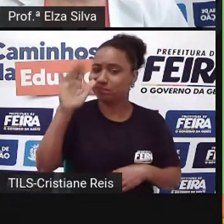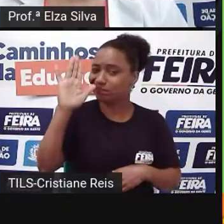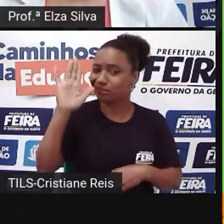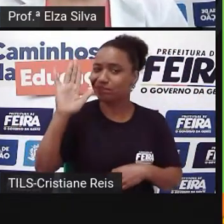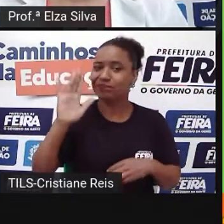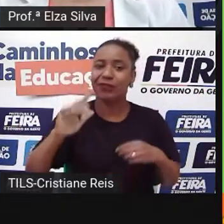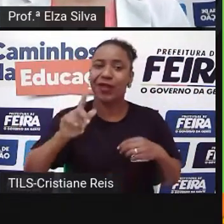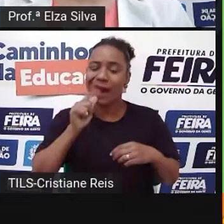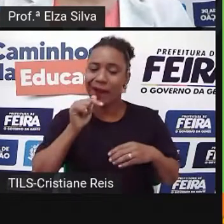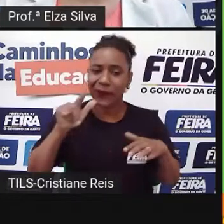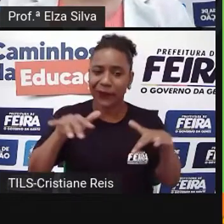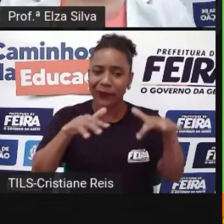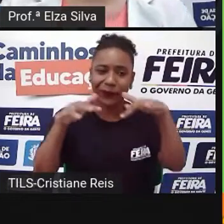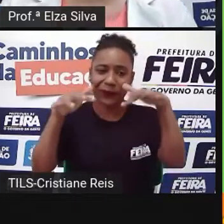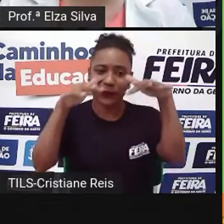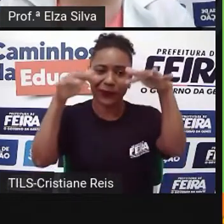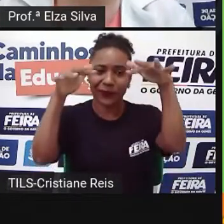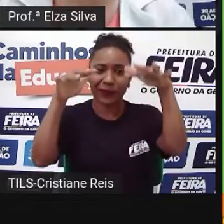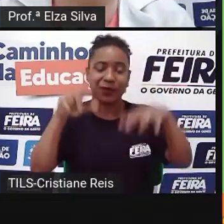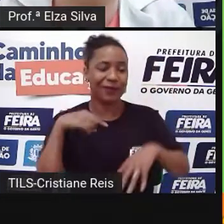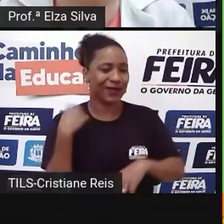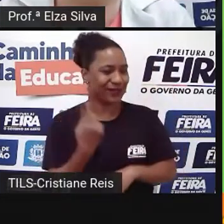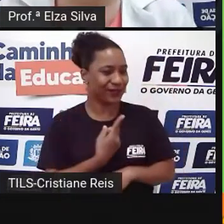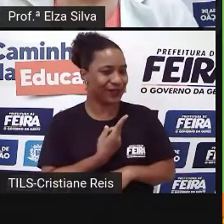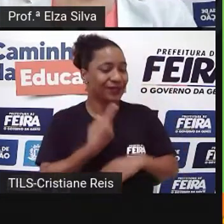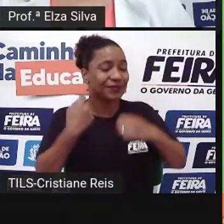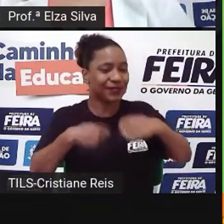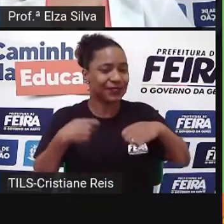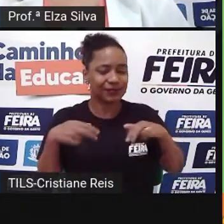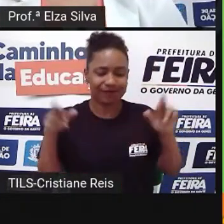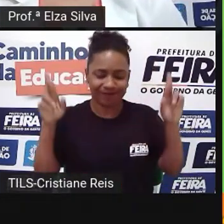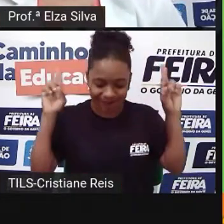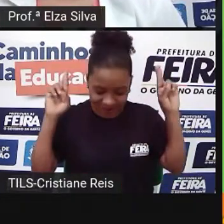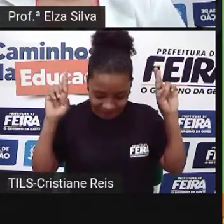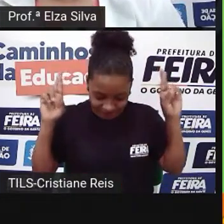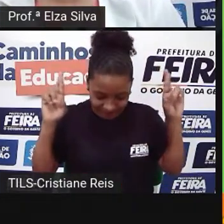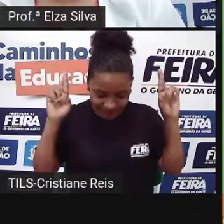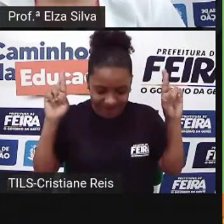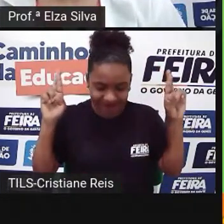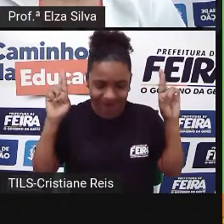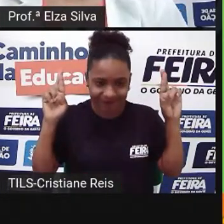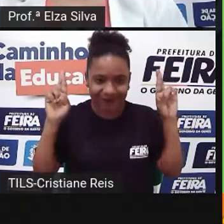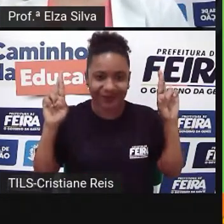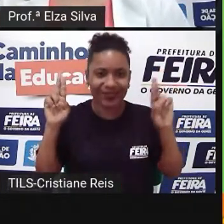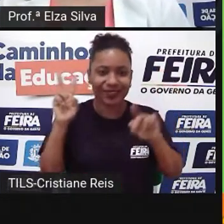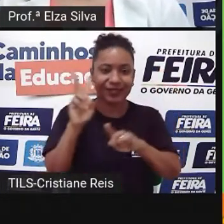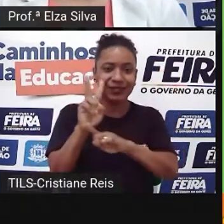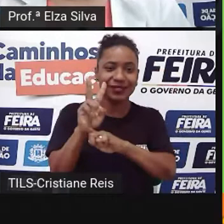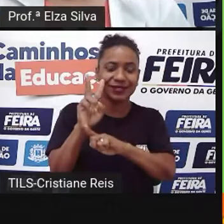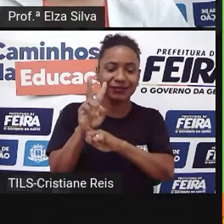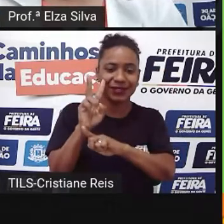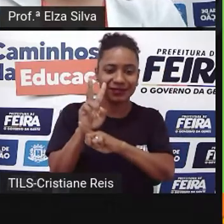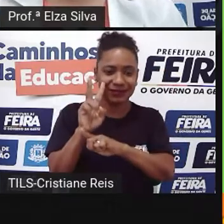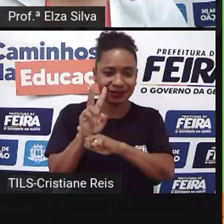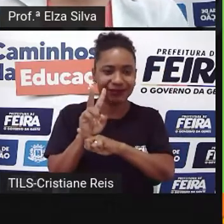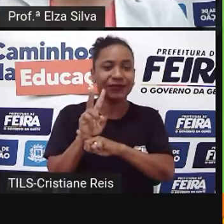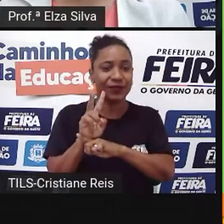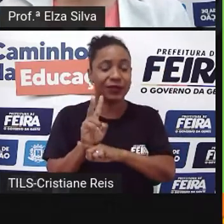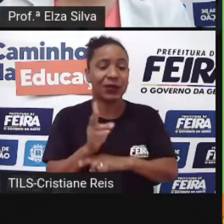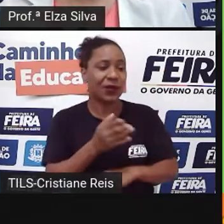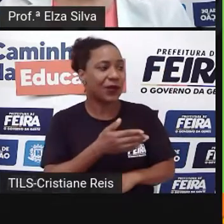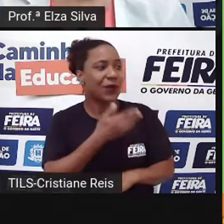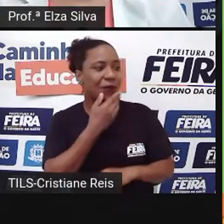devemos esperançar E o que é esperançar? Como nos ensina o mestre Paulo